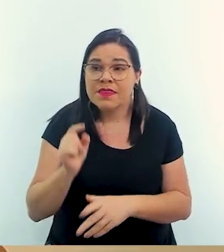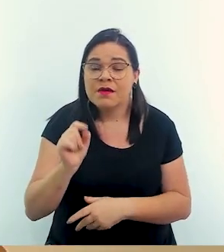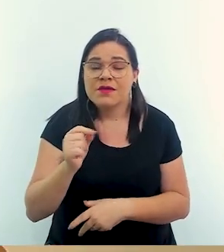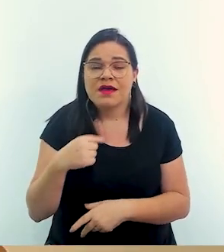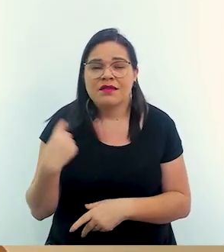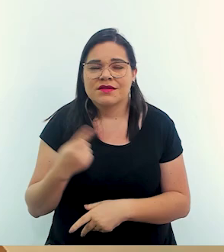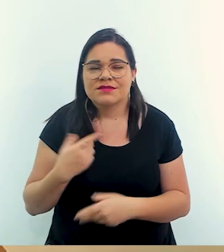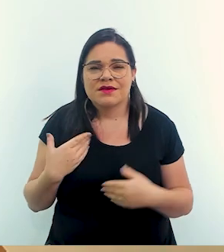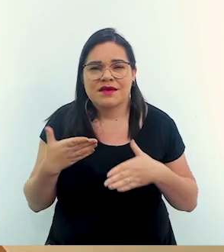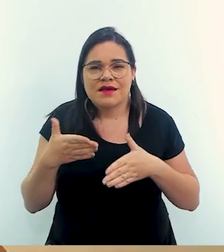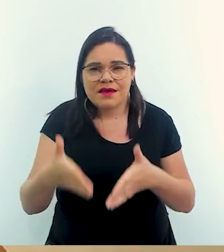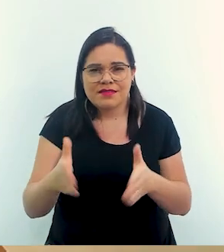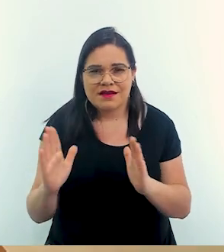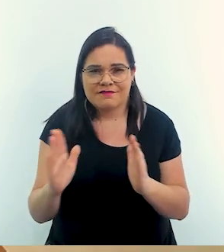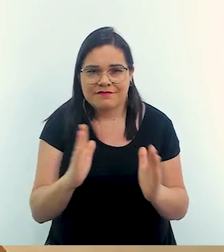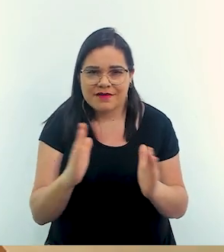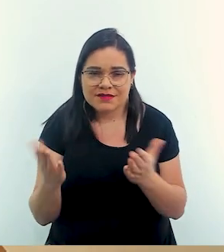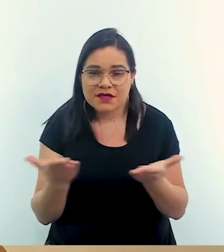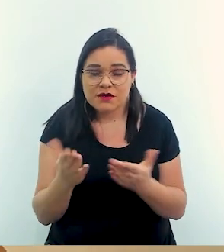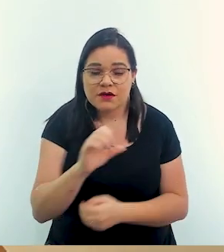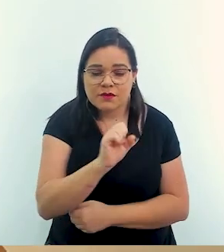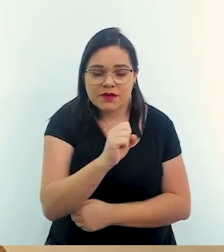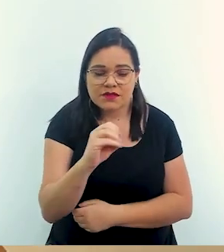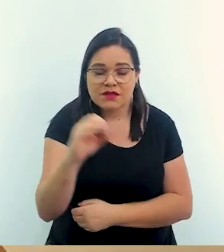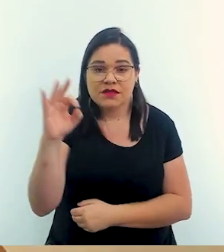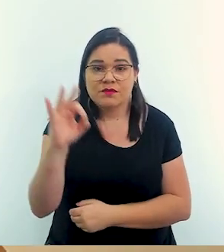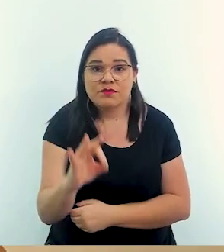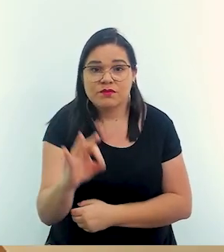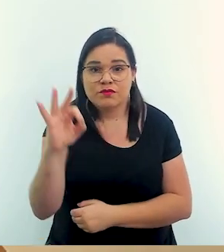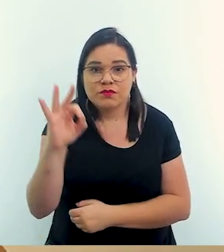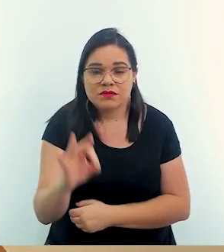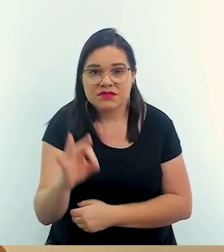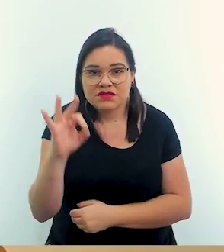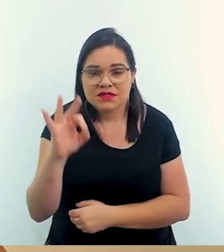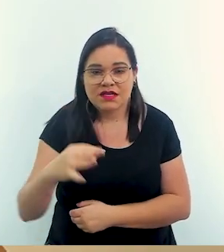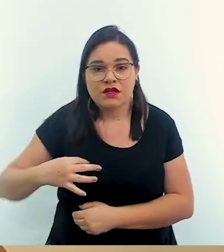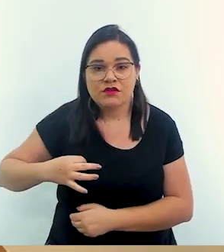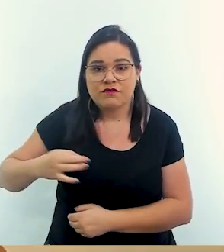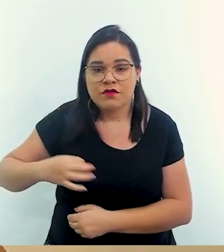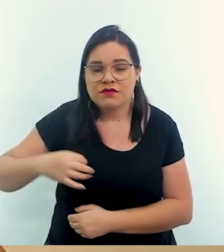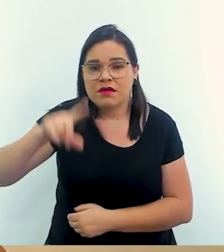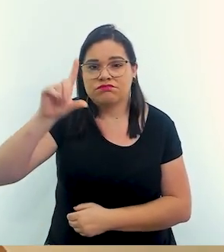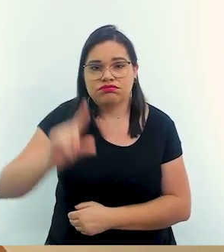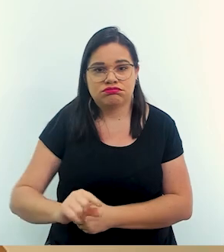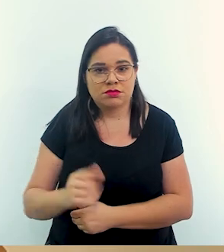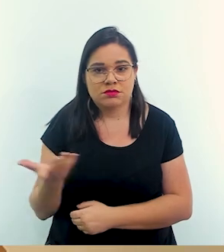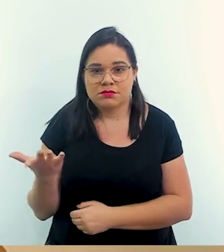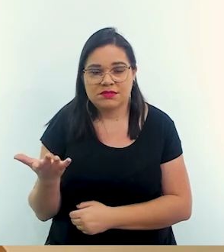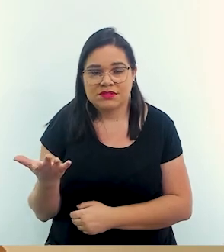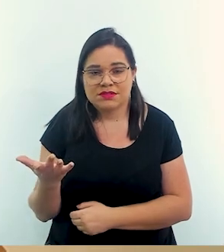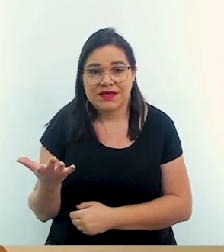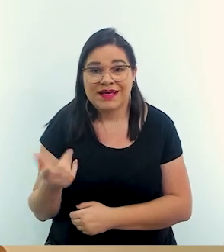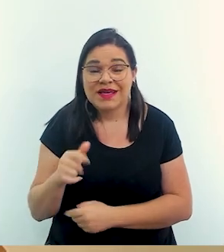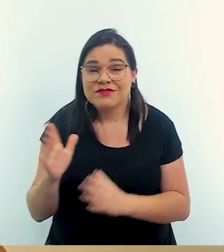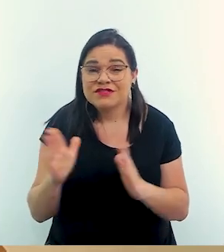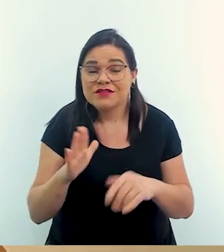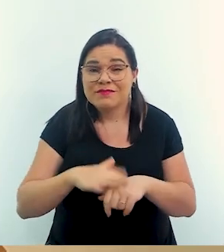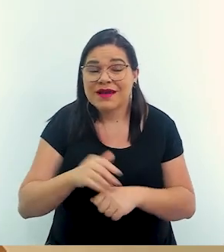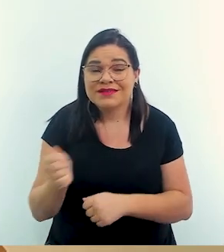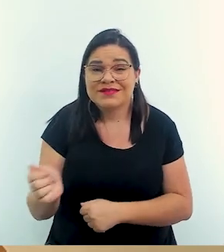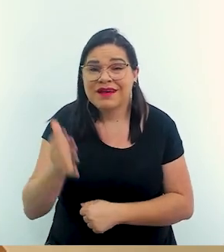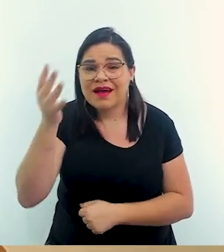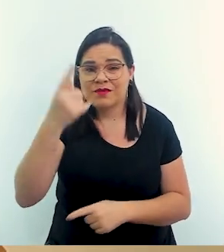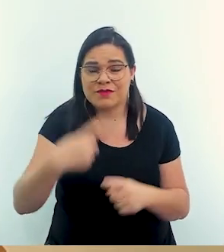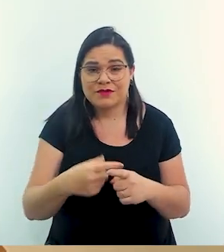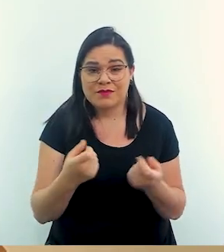porque a gente entra numa fase agora do desastre onde 80% das doações e do voluntariado ele diminui e é a fase mais cara onde as